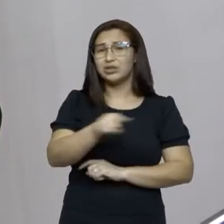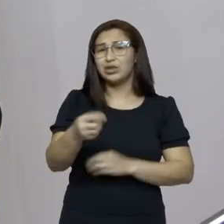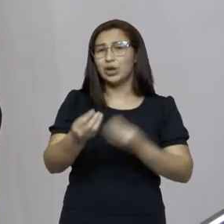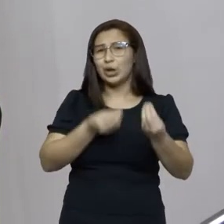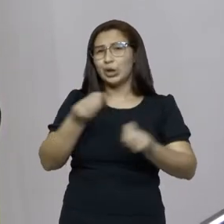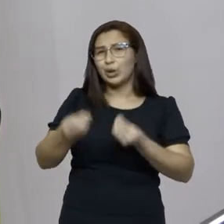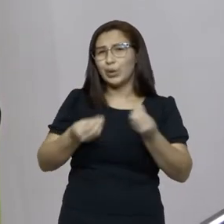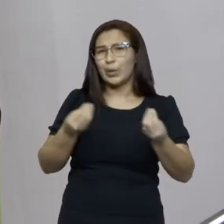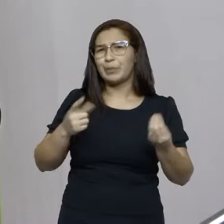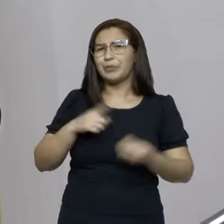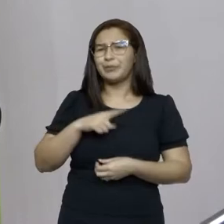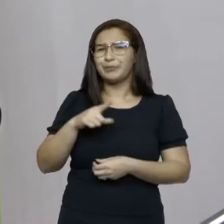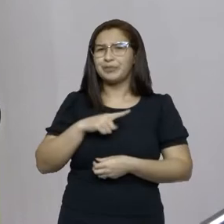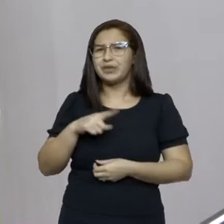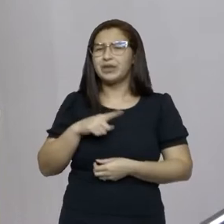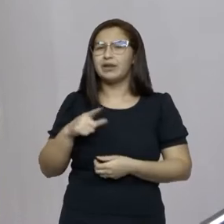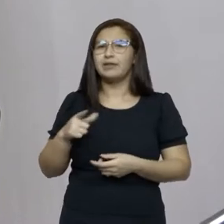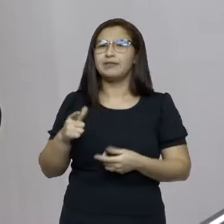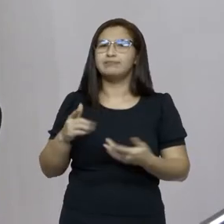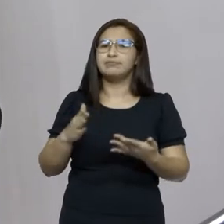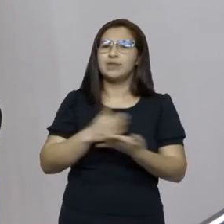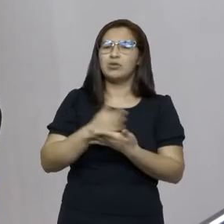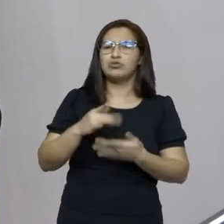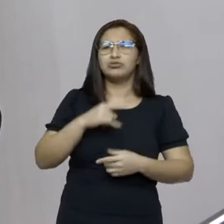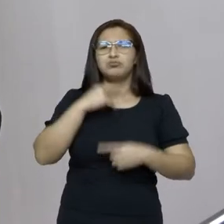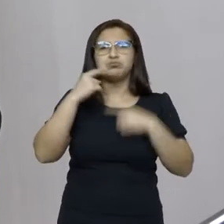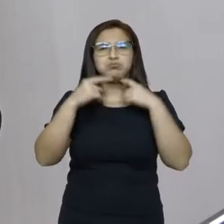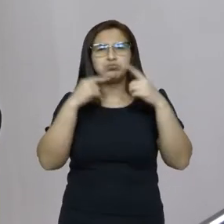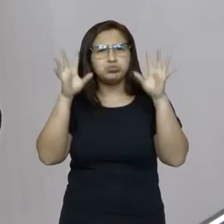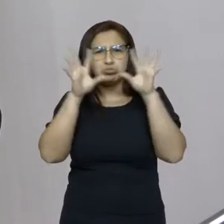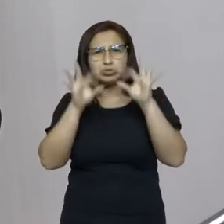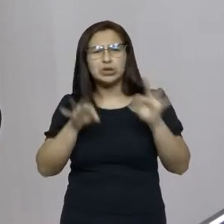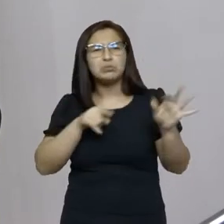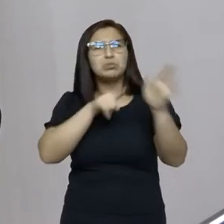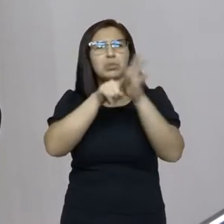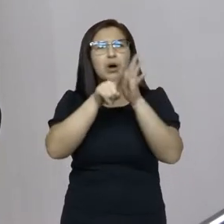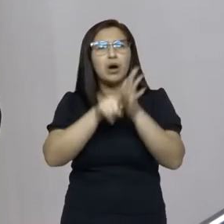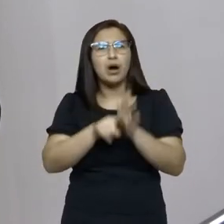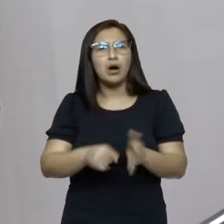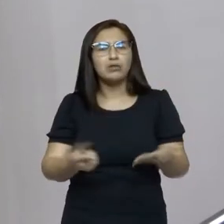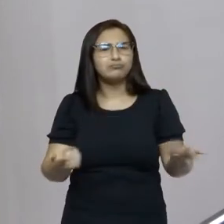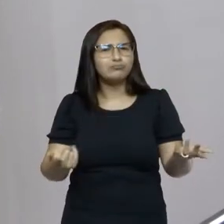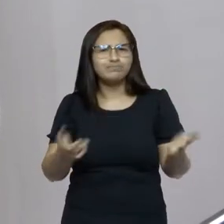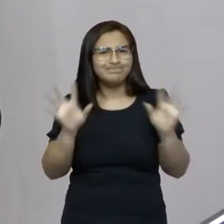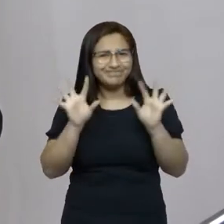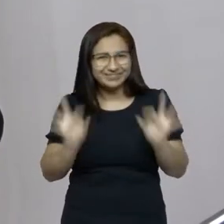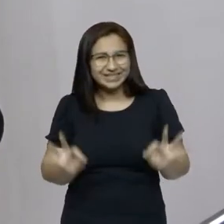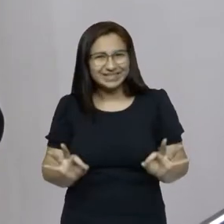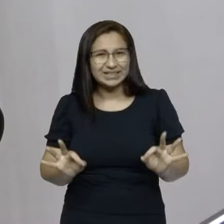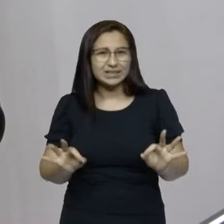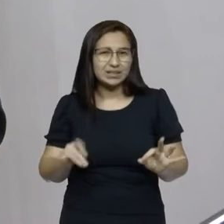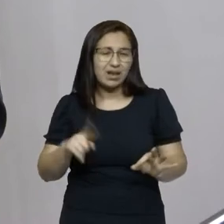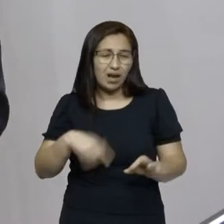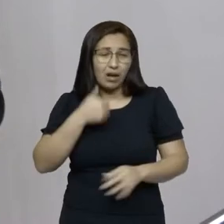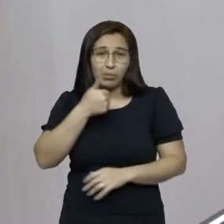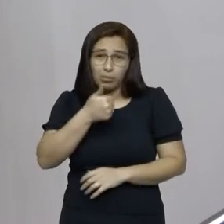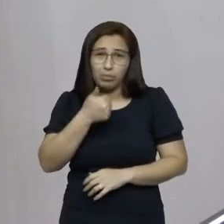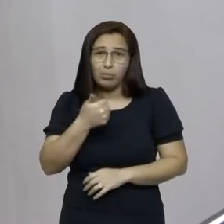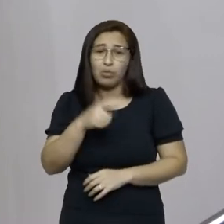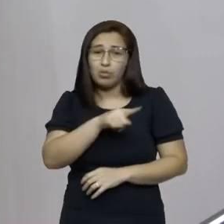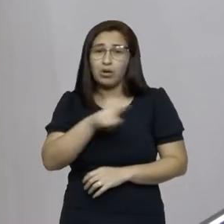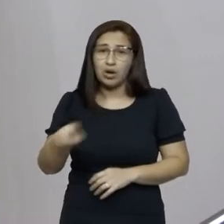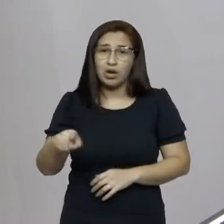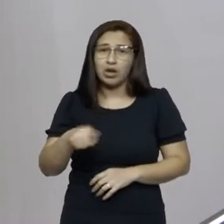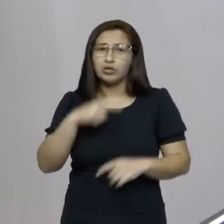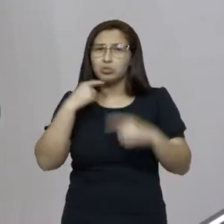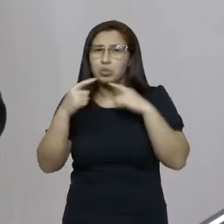alguns questionamentos e é bom que se tenha, porque o ruim